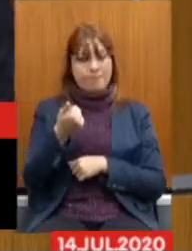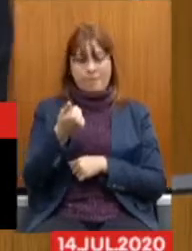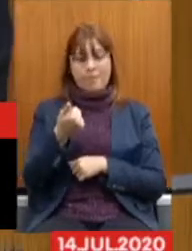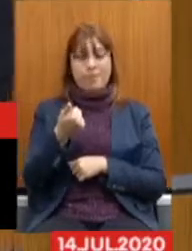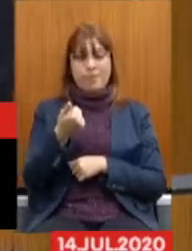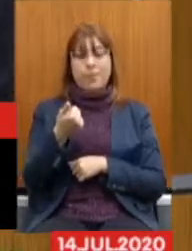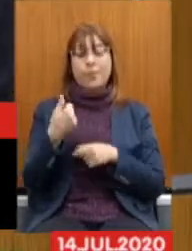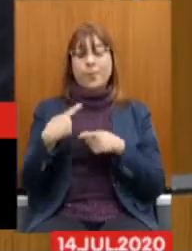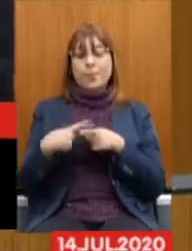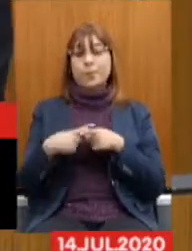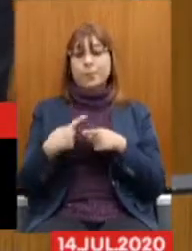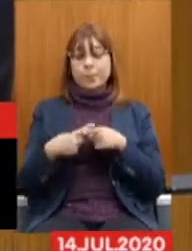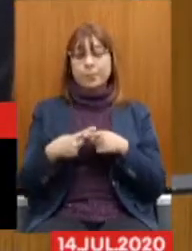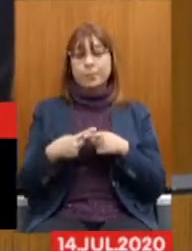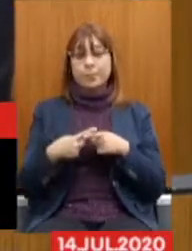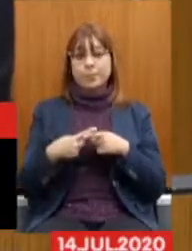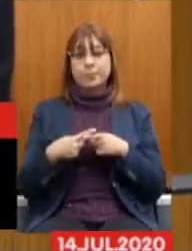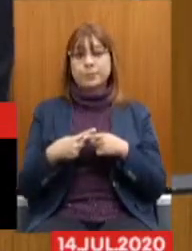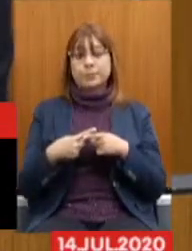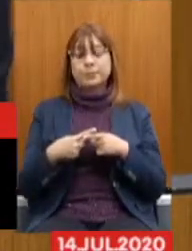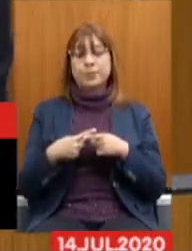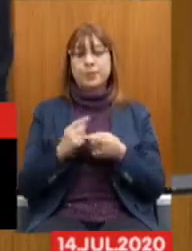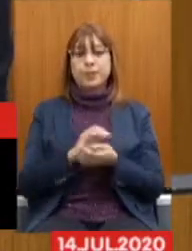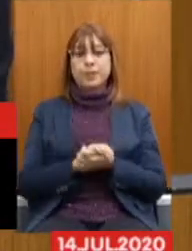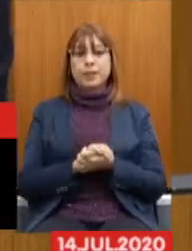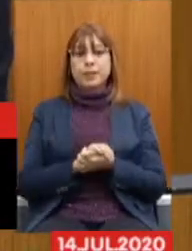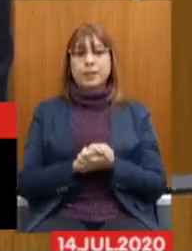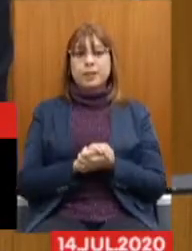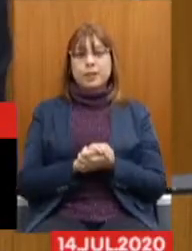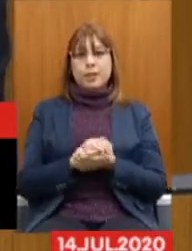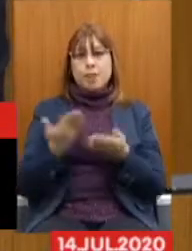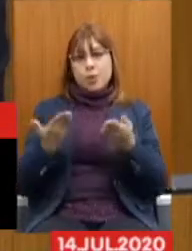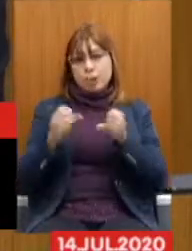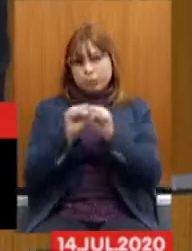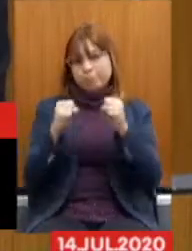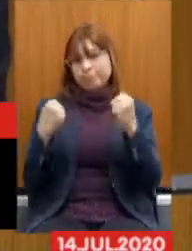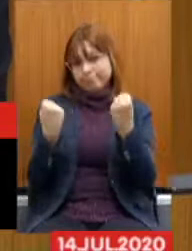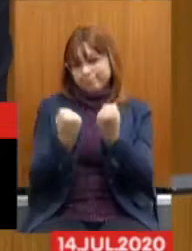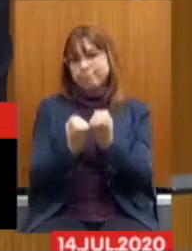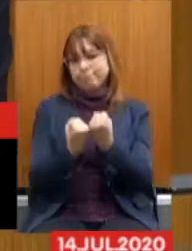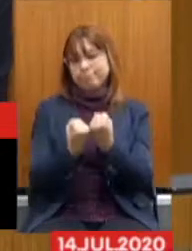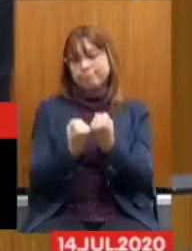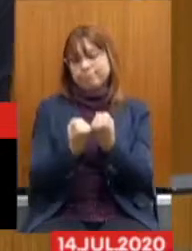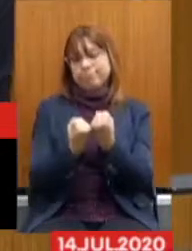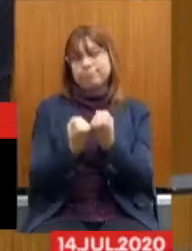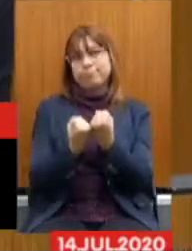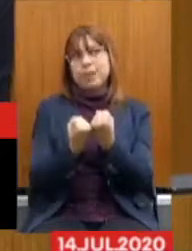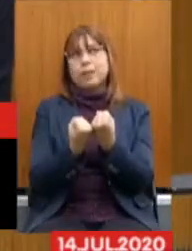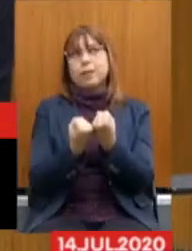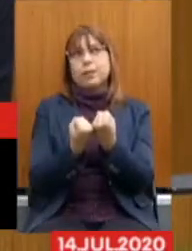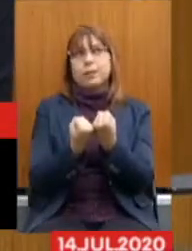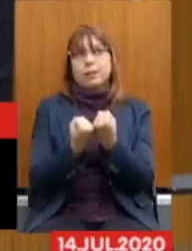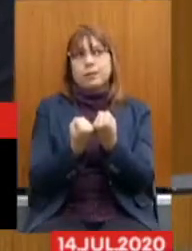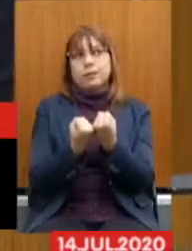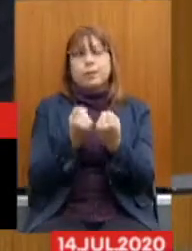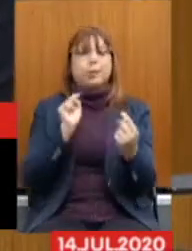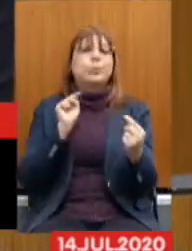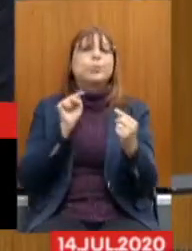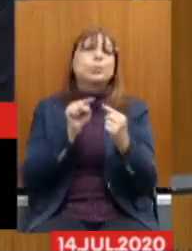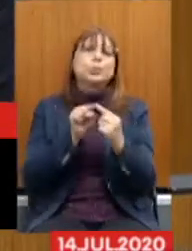porque, na nossa visão, este seminário procura buscar